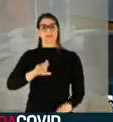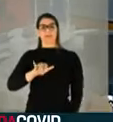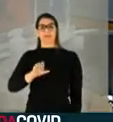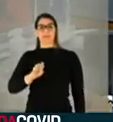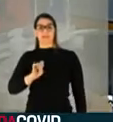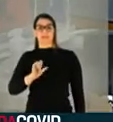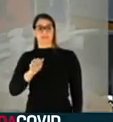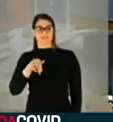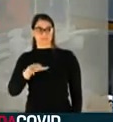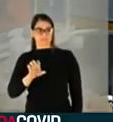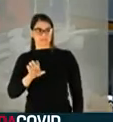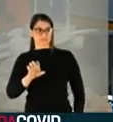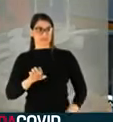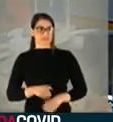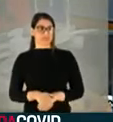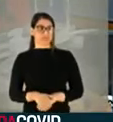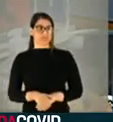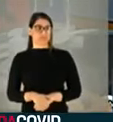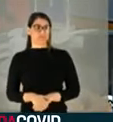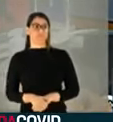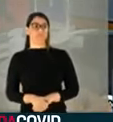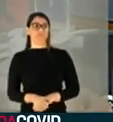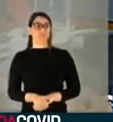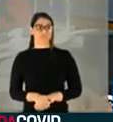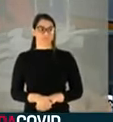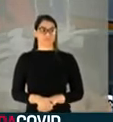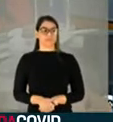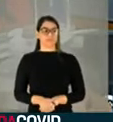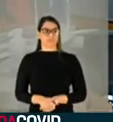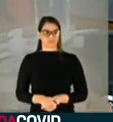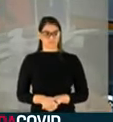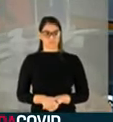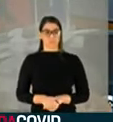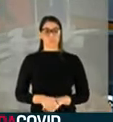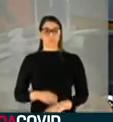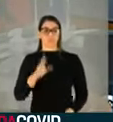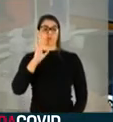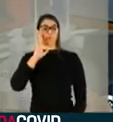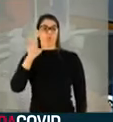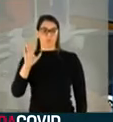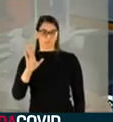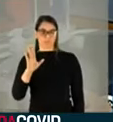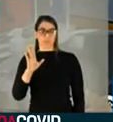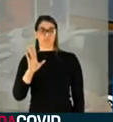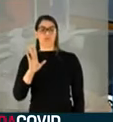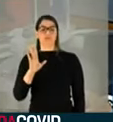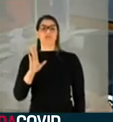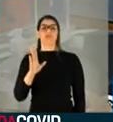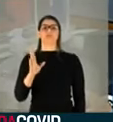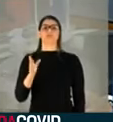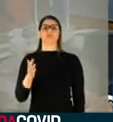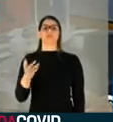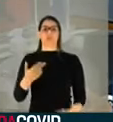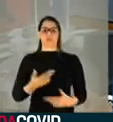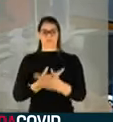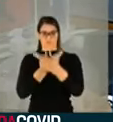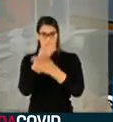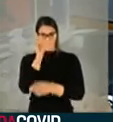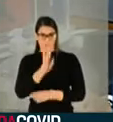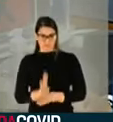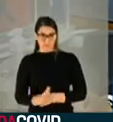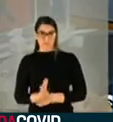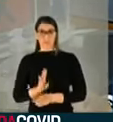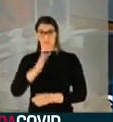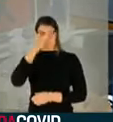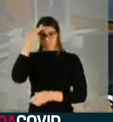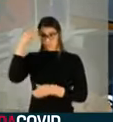Eu entendo que quando os comandantes das Forças Armadas autorizaram que membros da ativa do